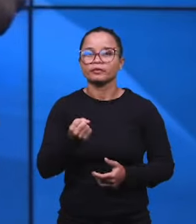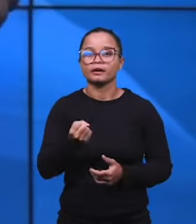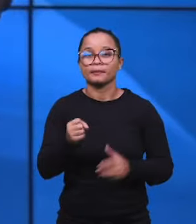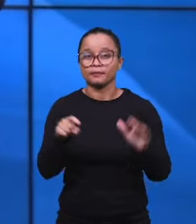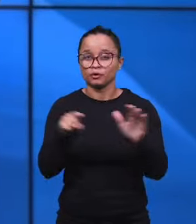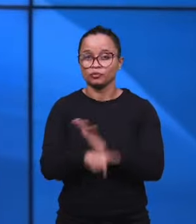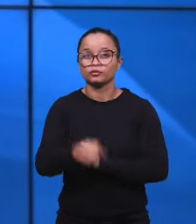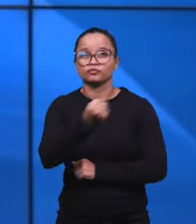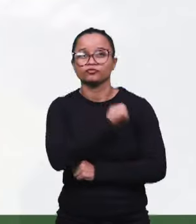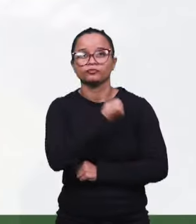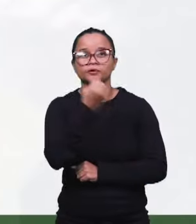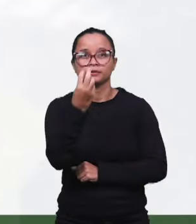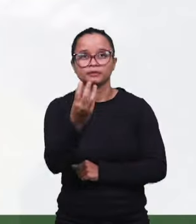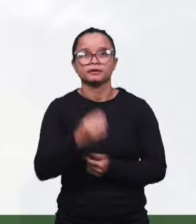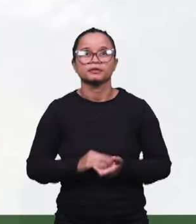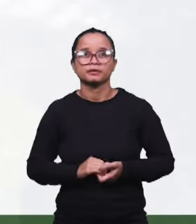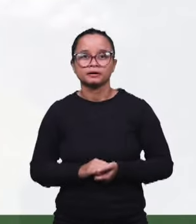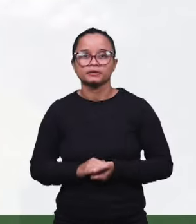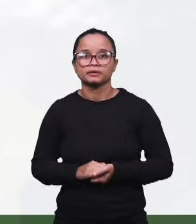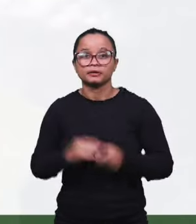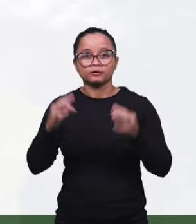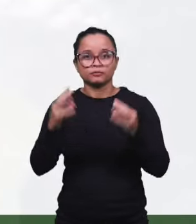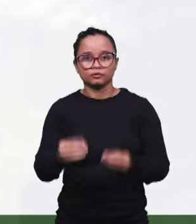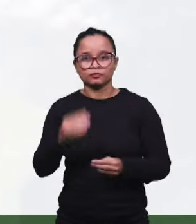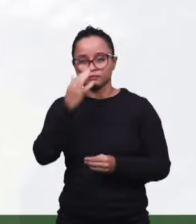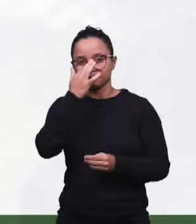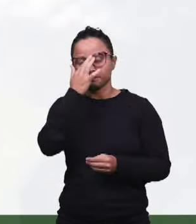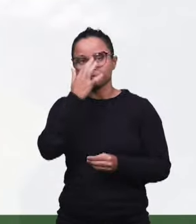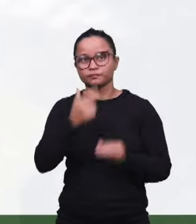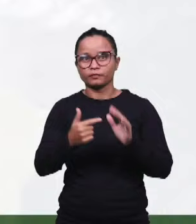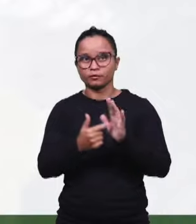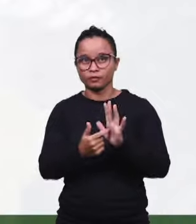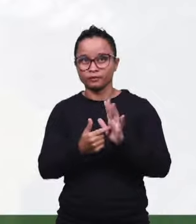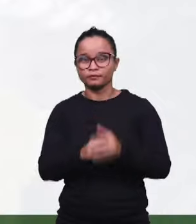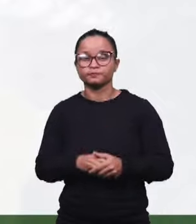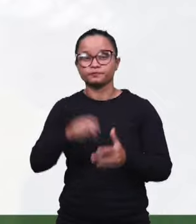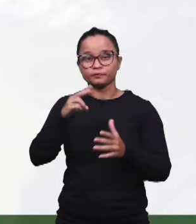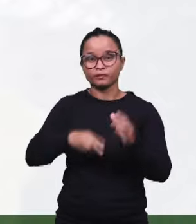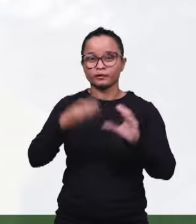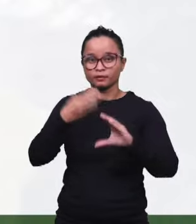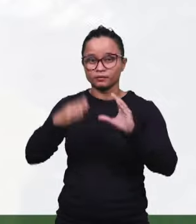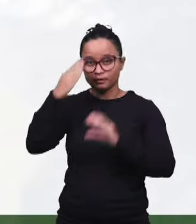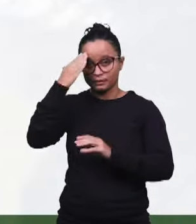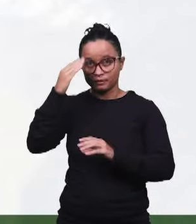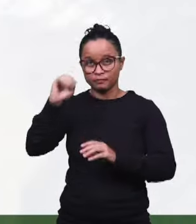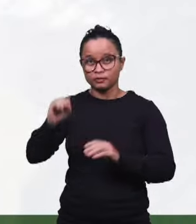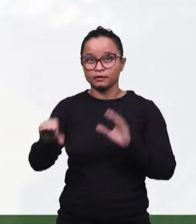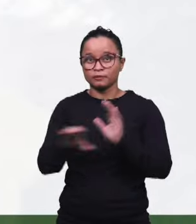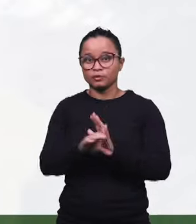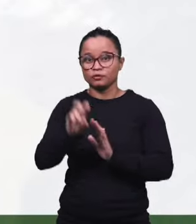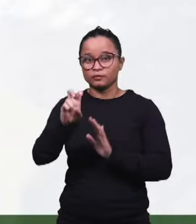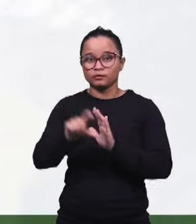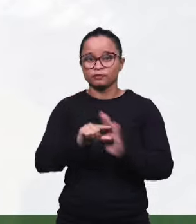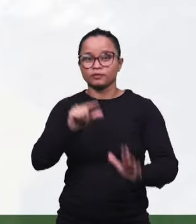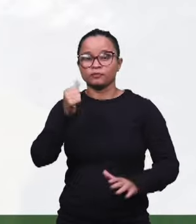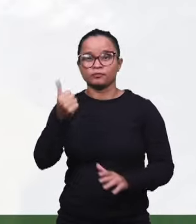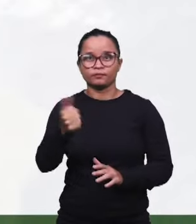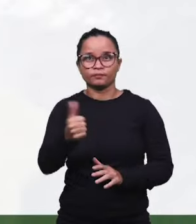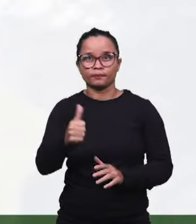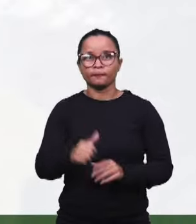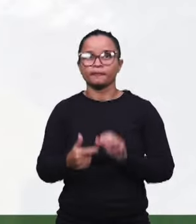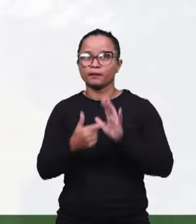A pergunta 3, que também é dirigida para todos, ela diz assim. Lendo Cantares, capítulo 5, verso 11,